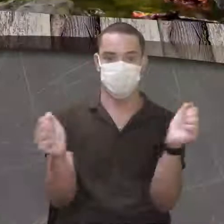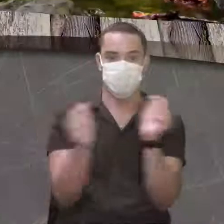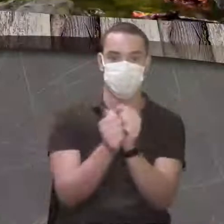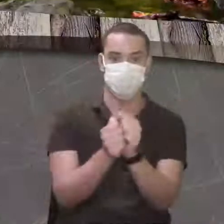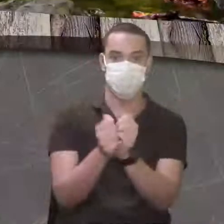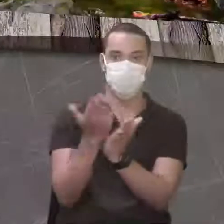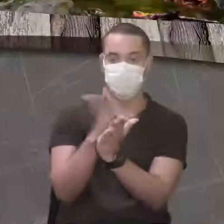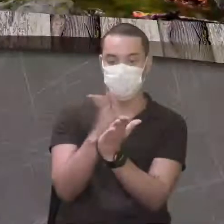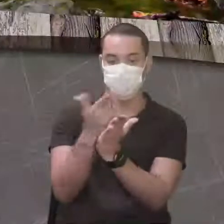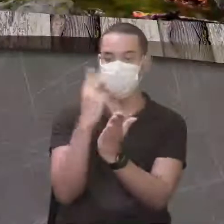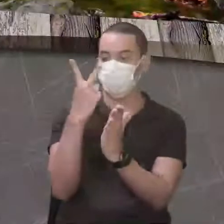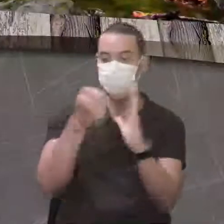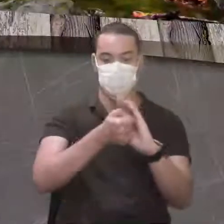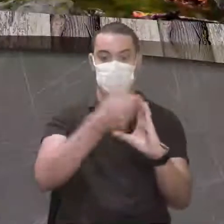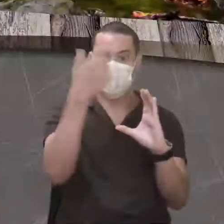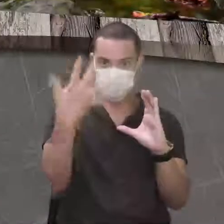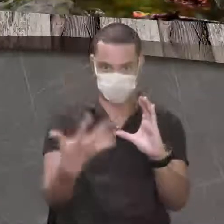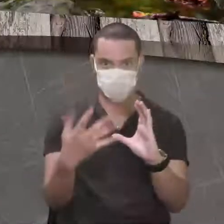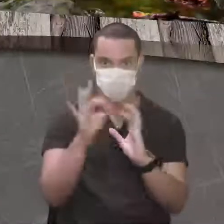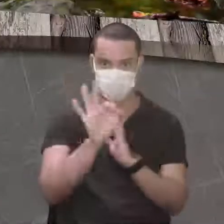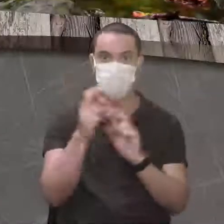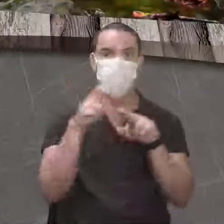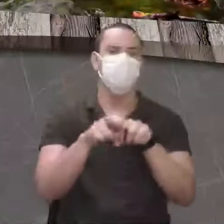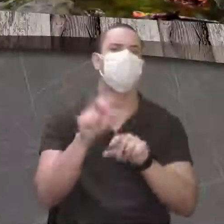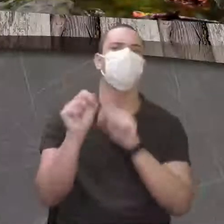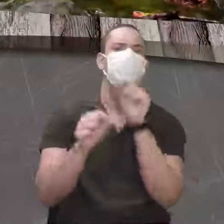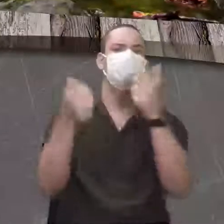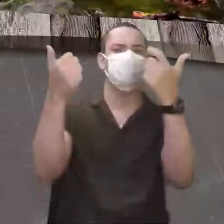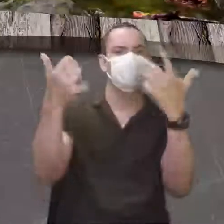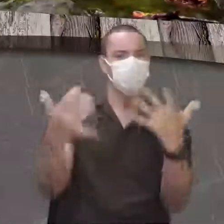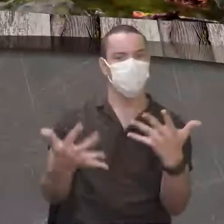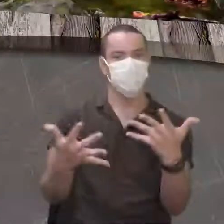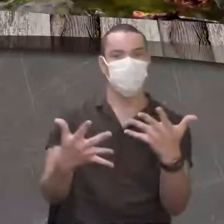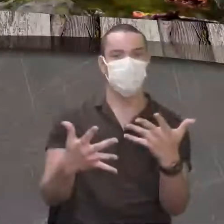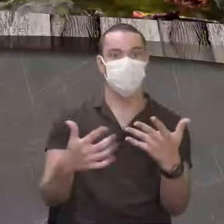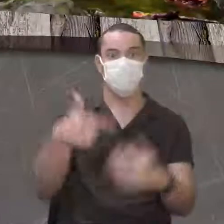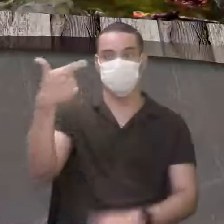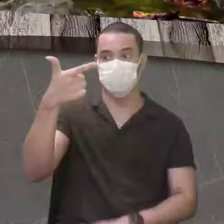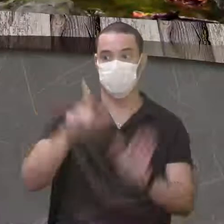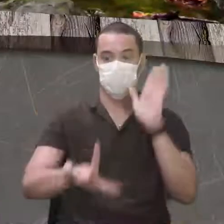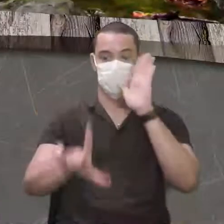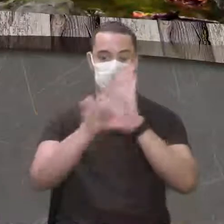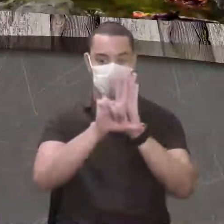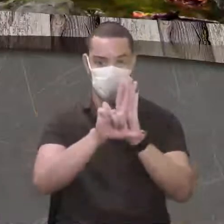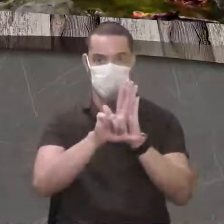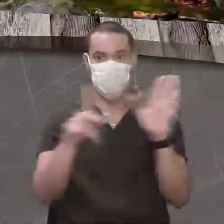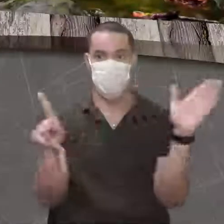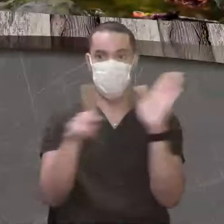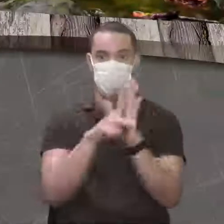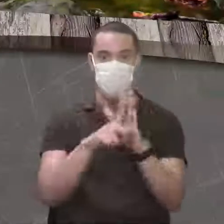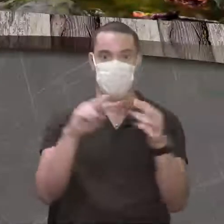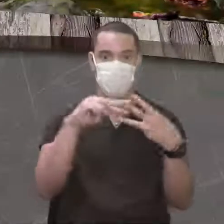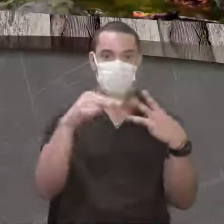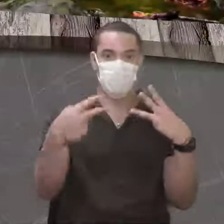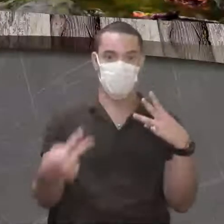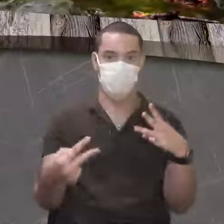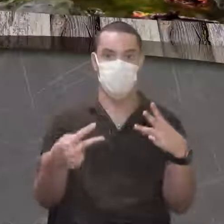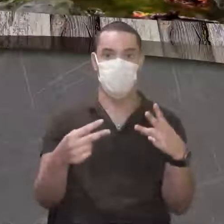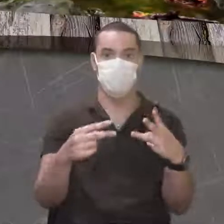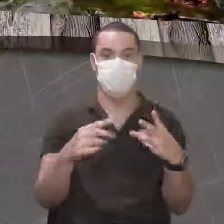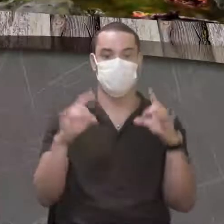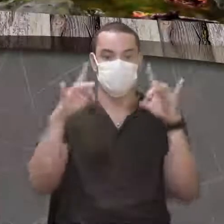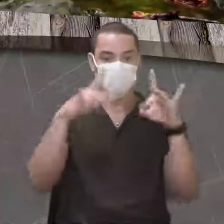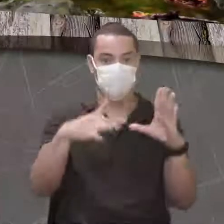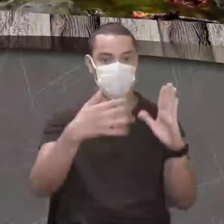híbridos com duas características. Então, ele disse que na segunda lei de Mendel a segregação